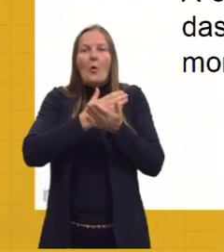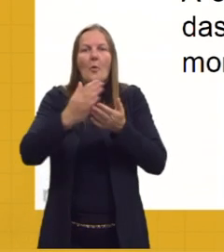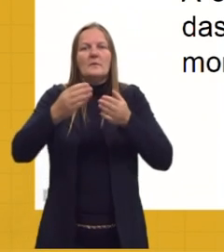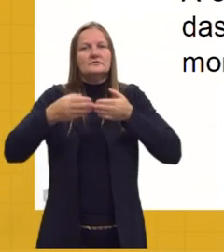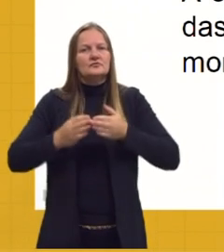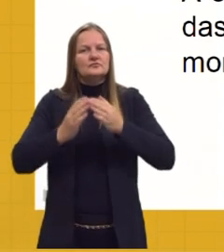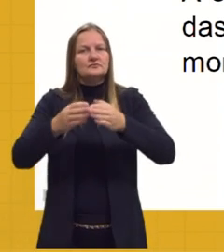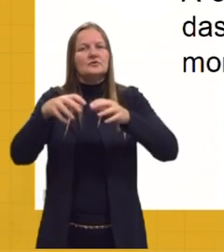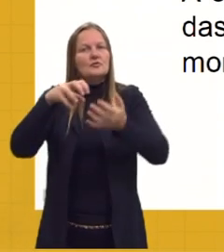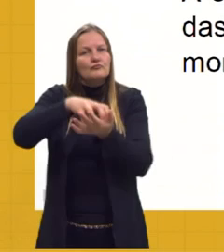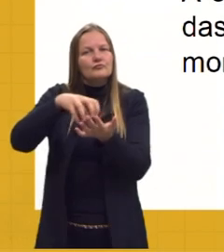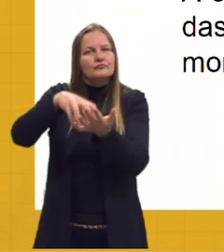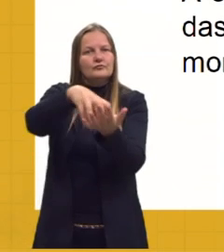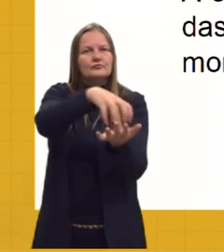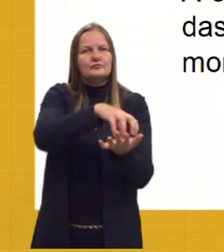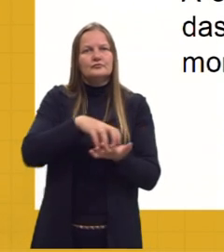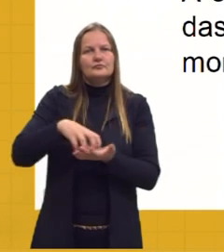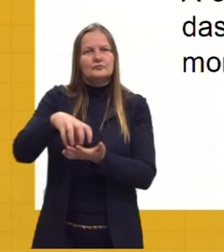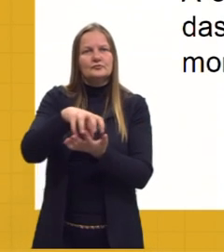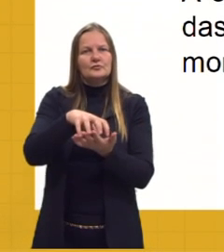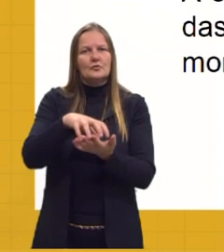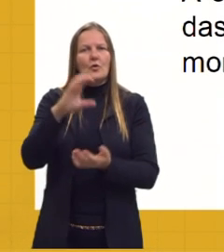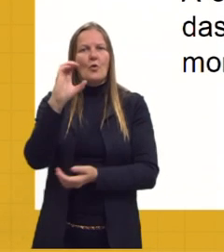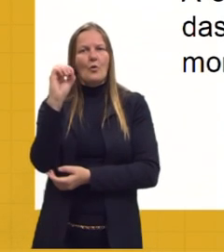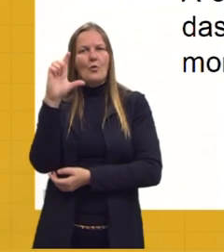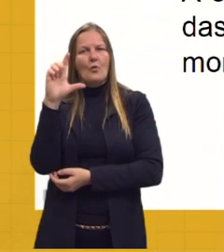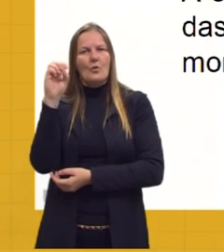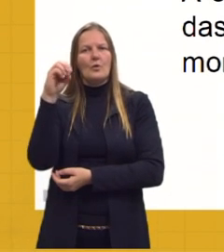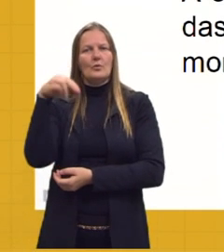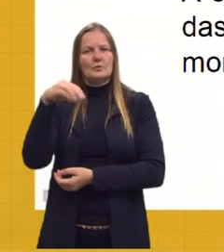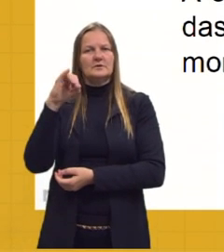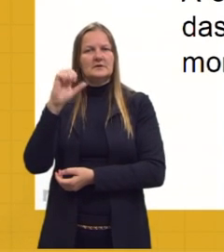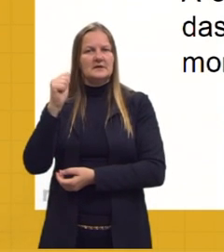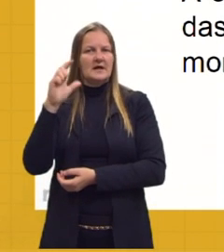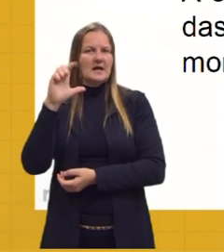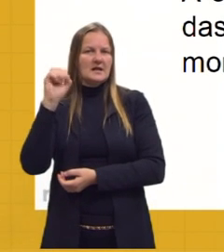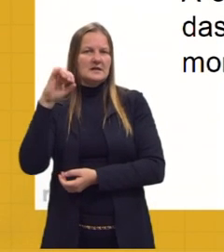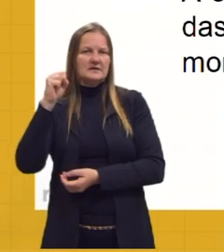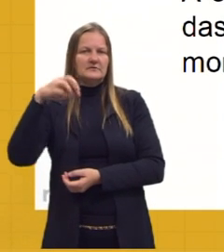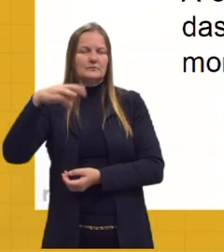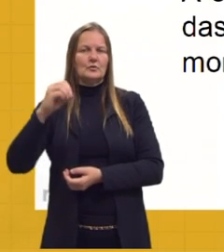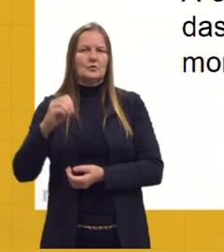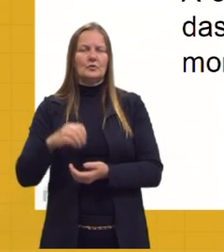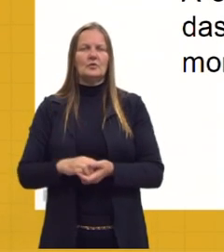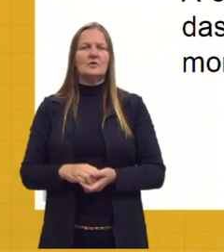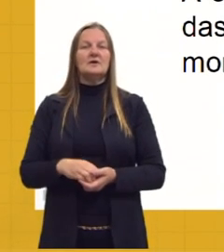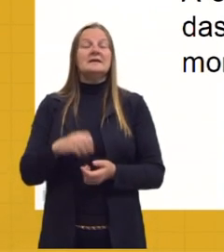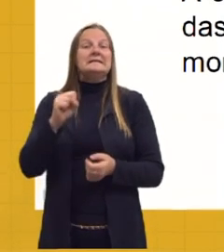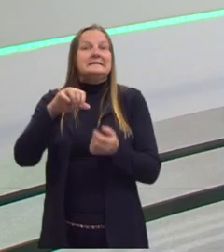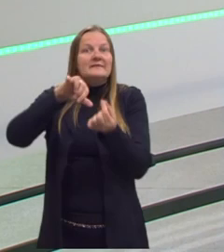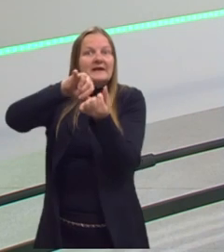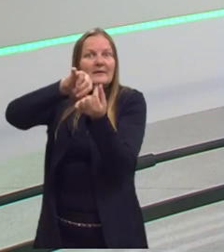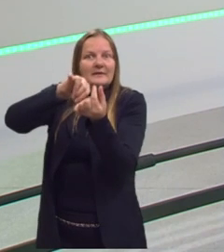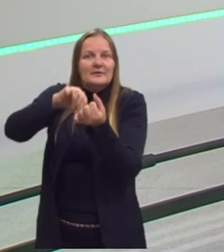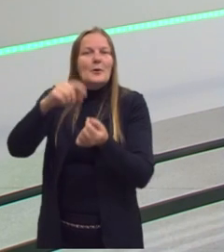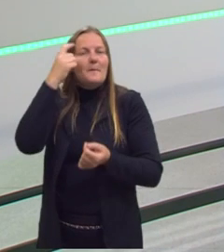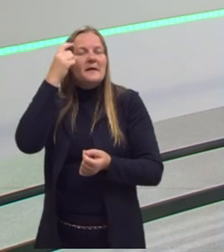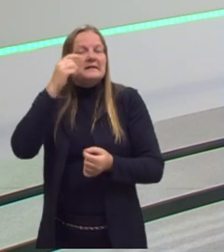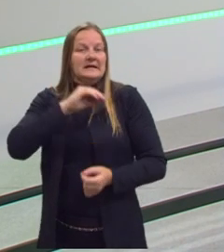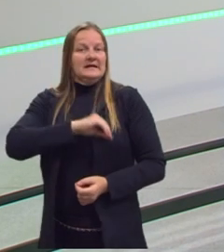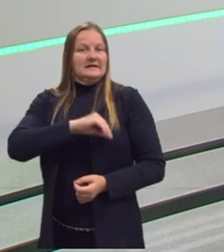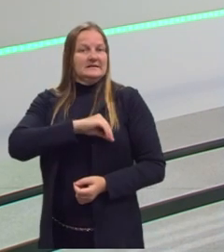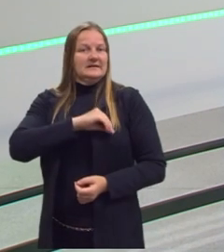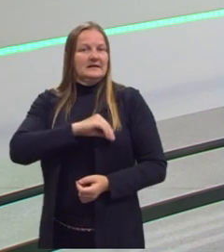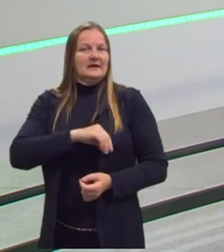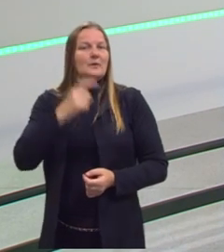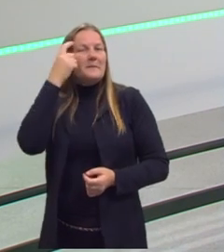e com o colonialismo. E é importante a gente lembrar, a gente pensa em capitalismo, a gente pensa em salário, em trabalhador, mas